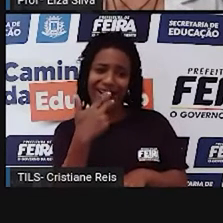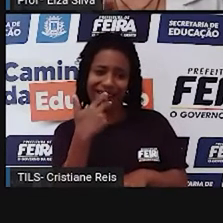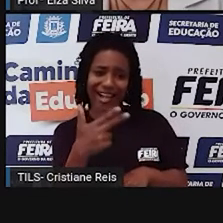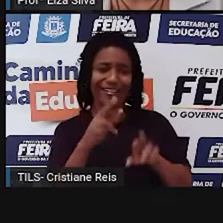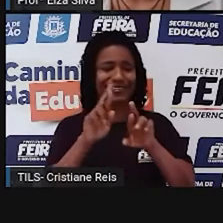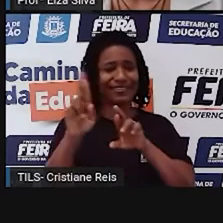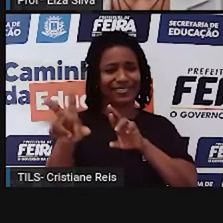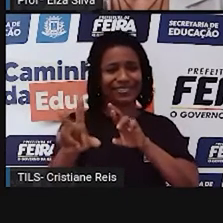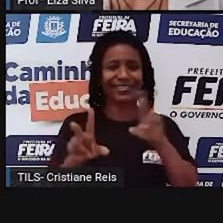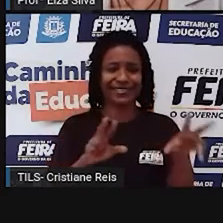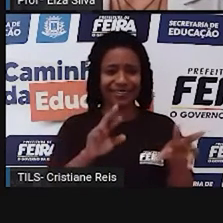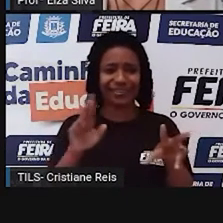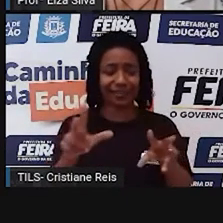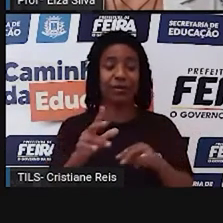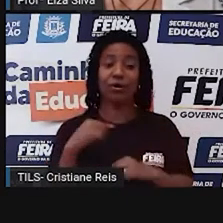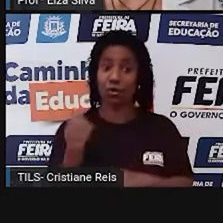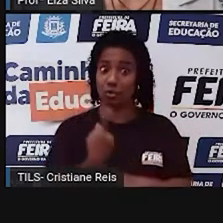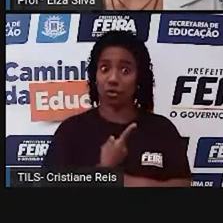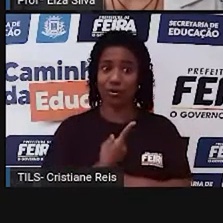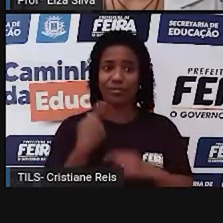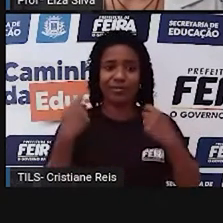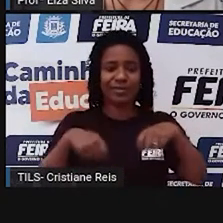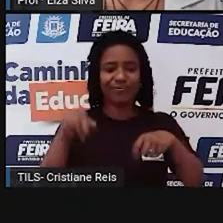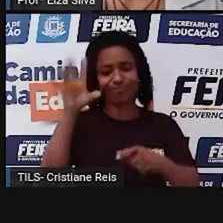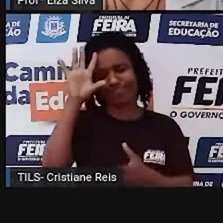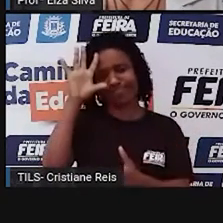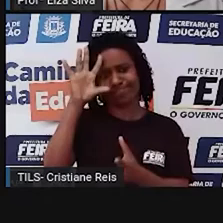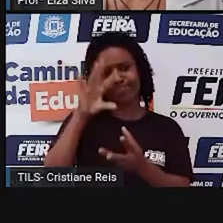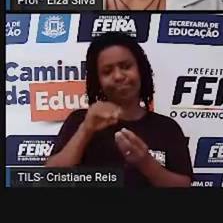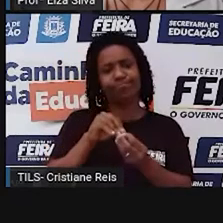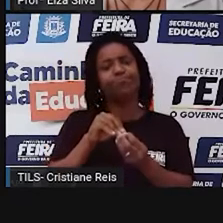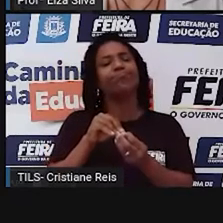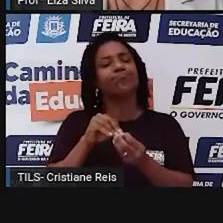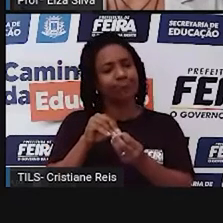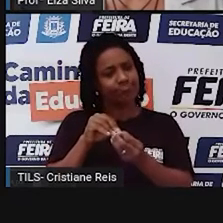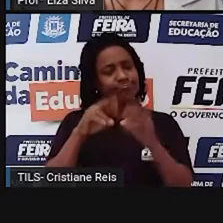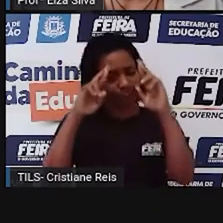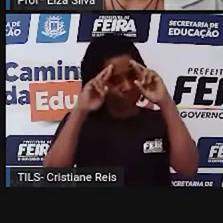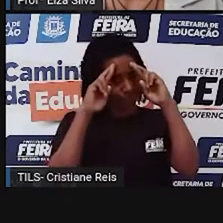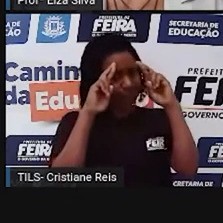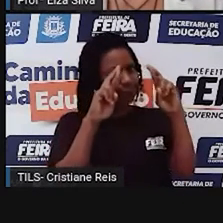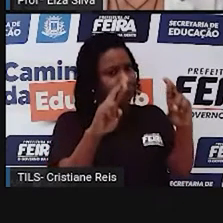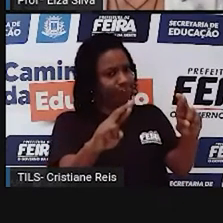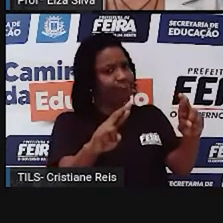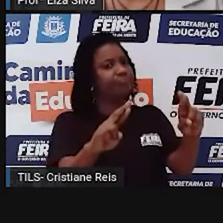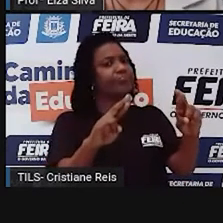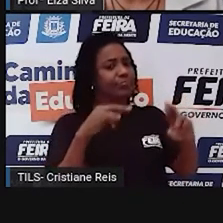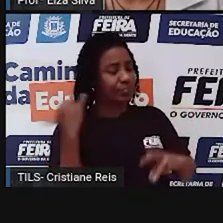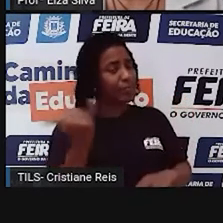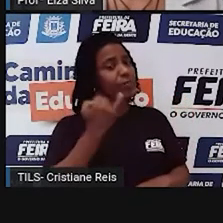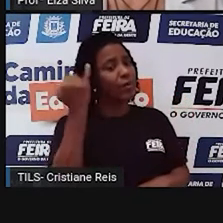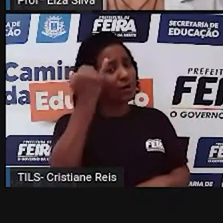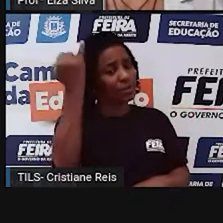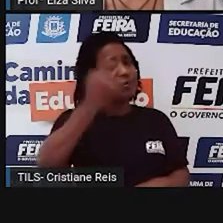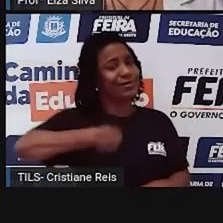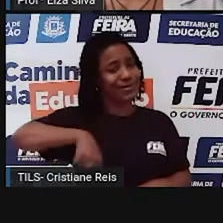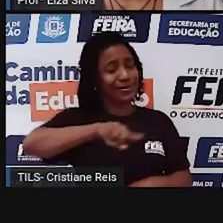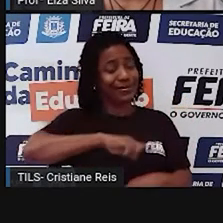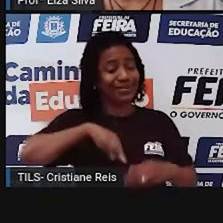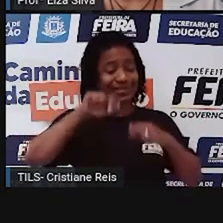E compreender e saber lidar com essas diferenças nos abre as portas para infinitas